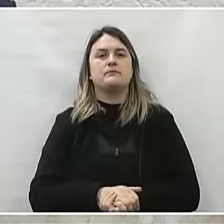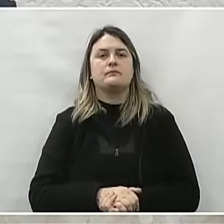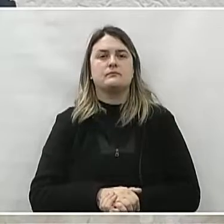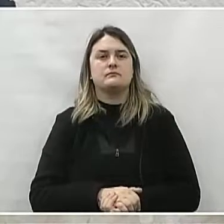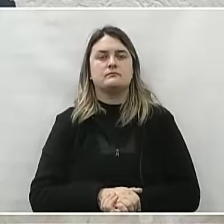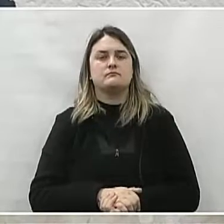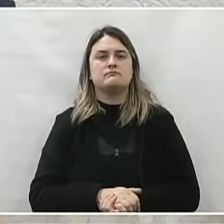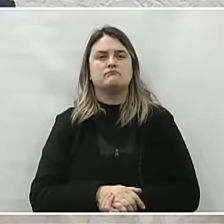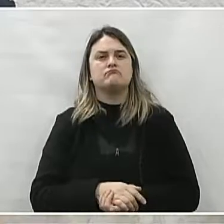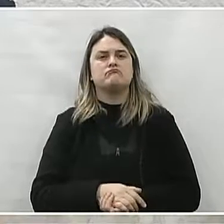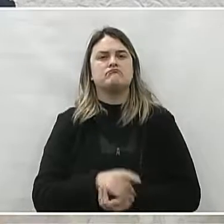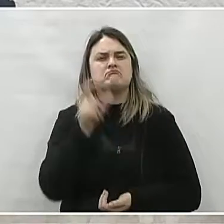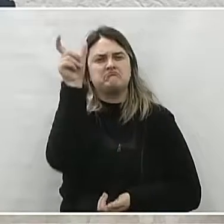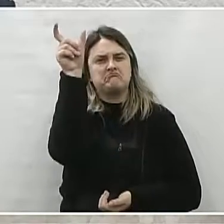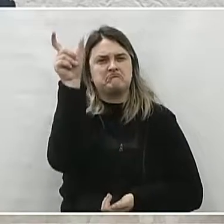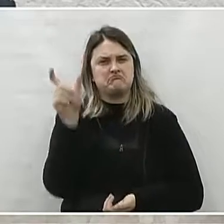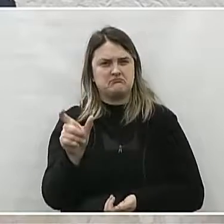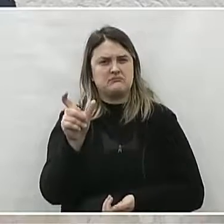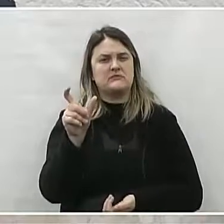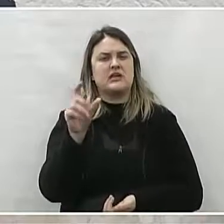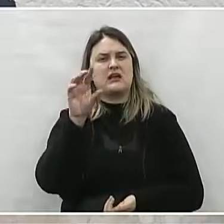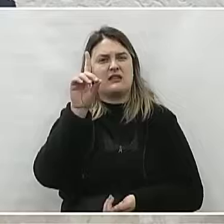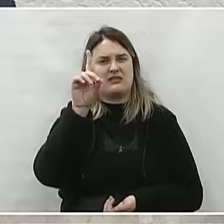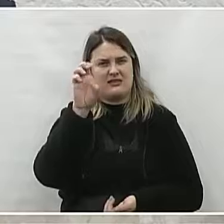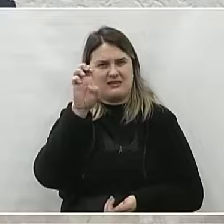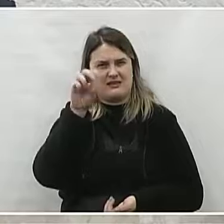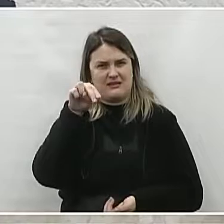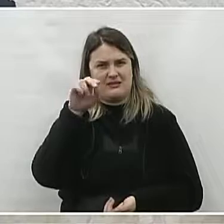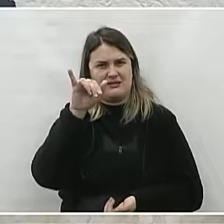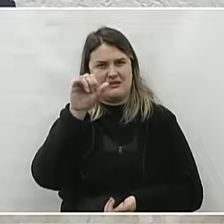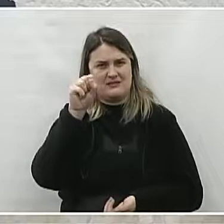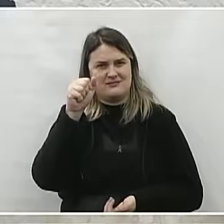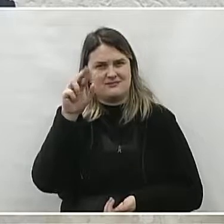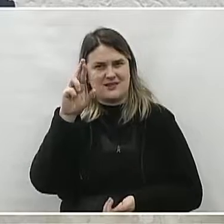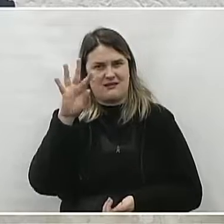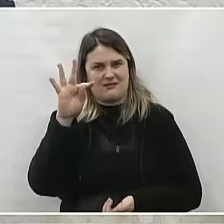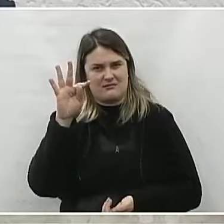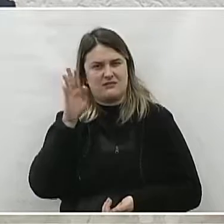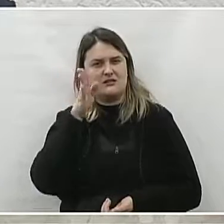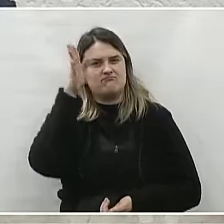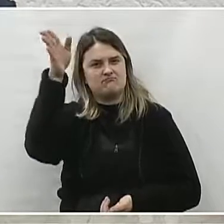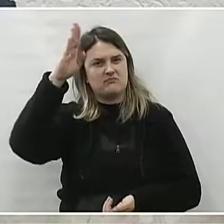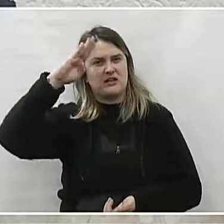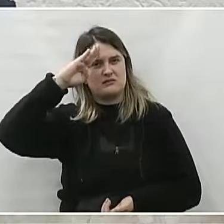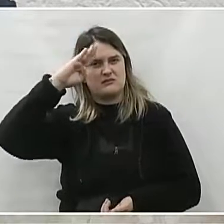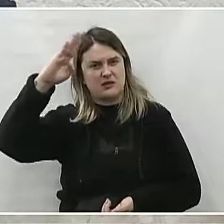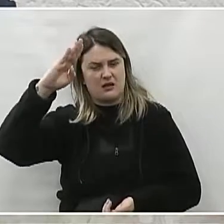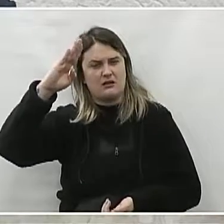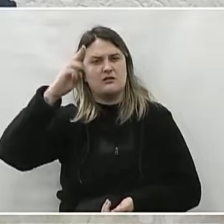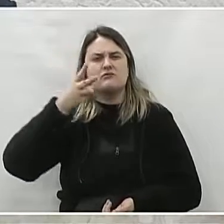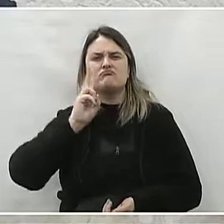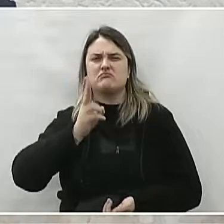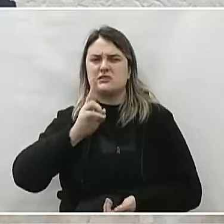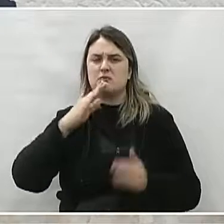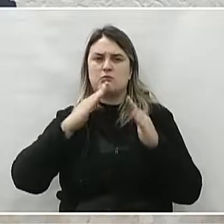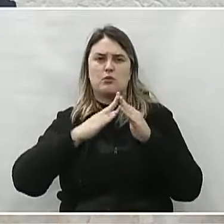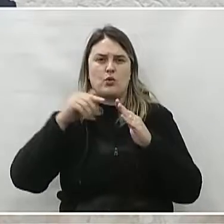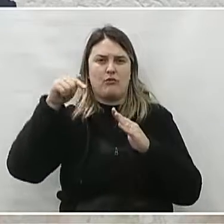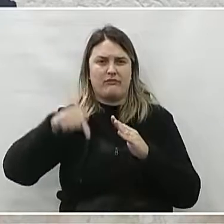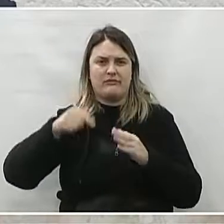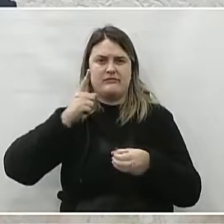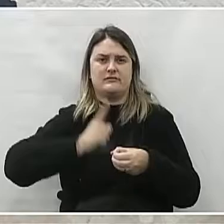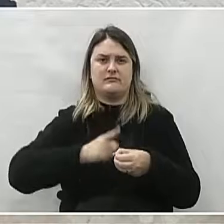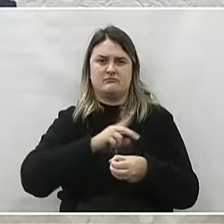geral. Serviu o quinto beck, turma D, 68 e 69. Sempre morador de União da